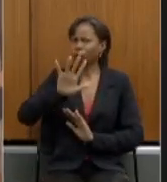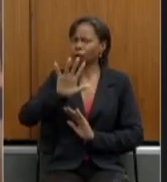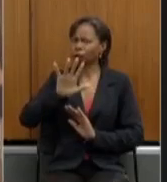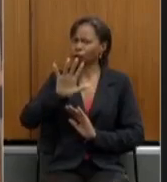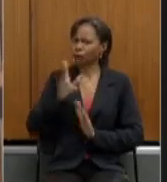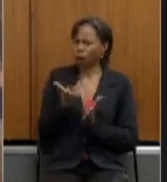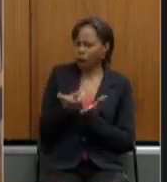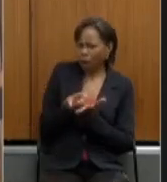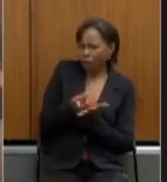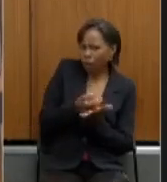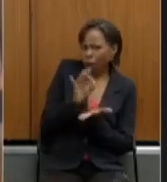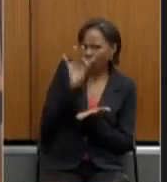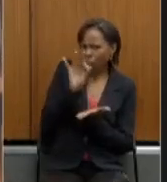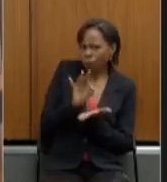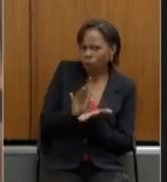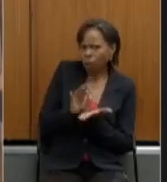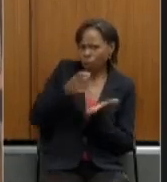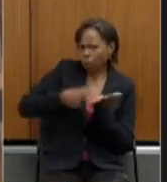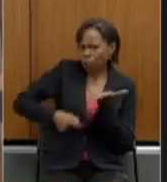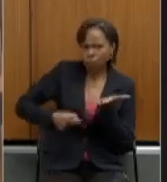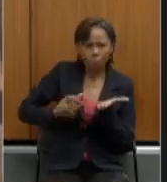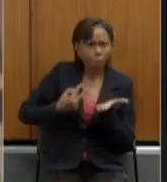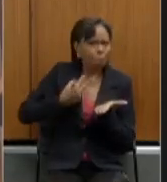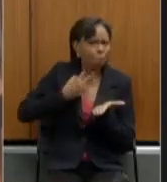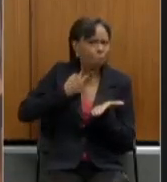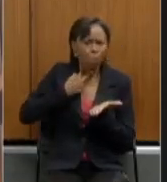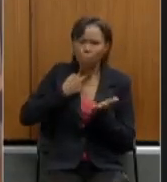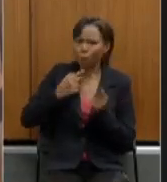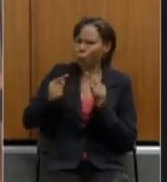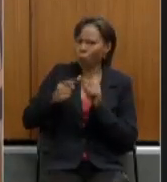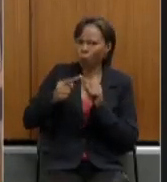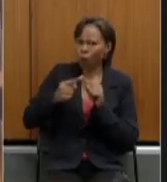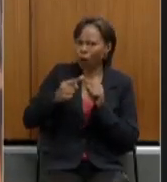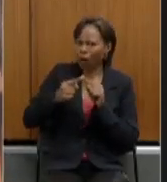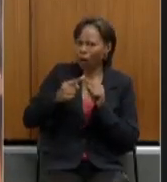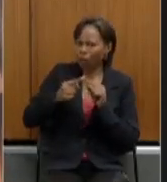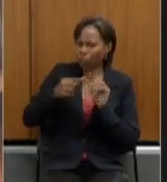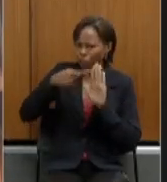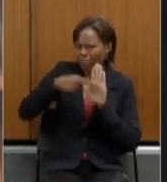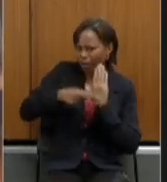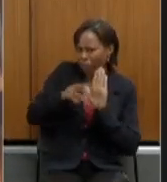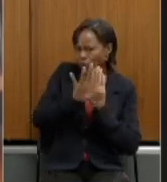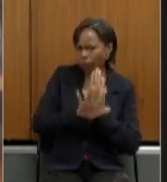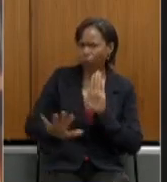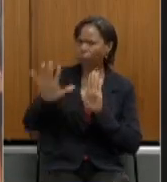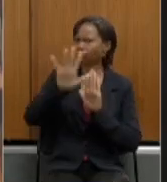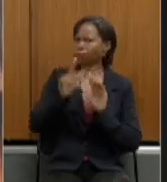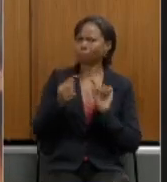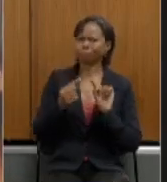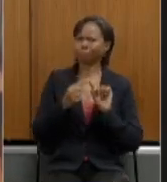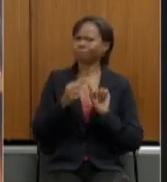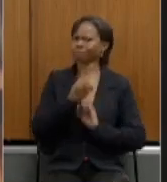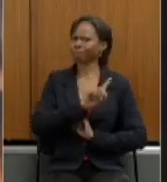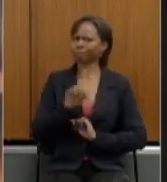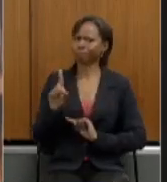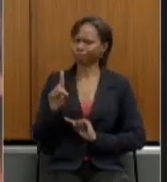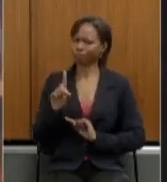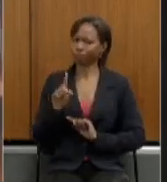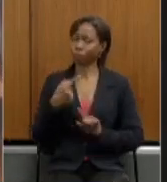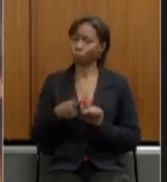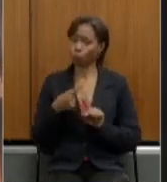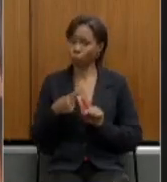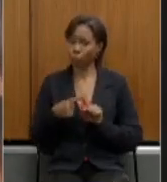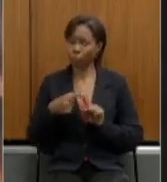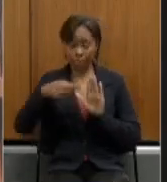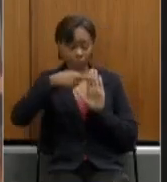poderiam se enquadrar na interpretação de norma geral consideramos como normas gerais e aí nós